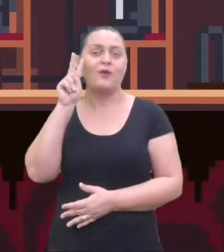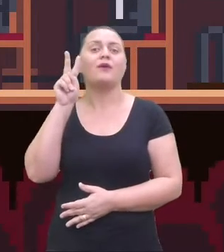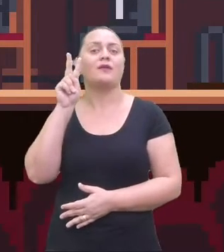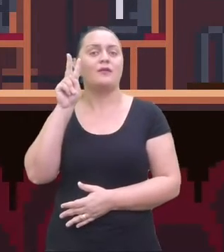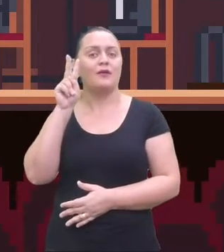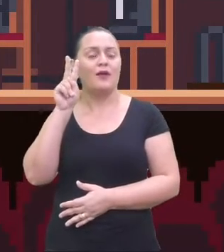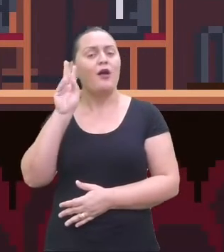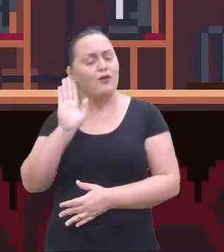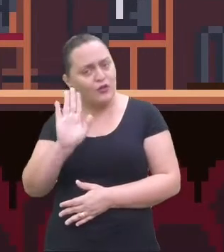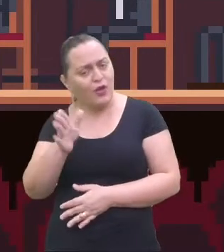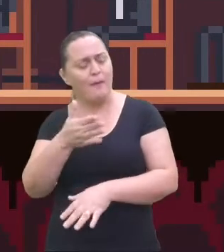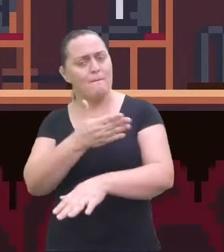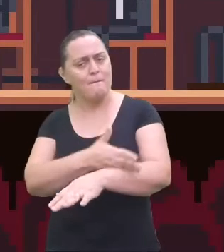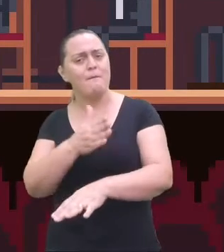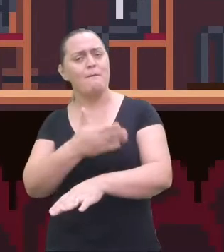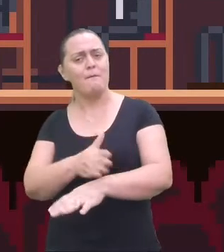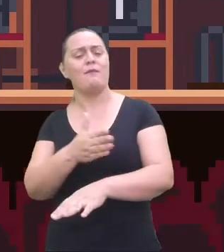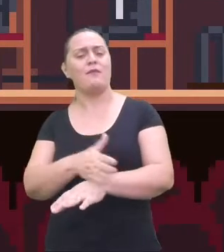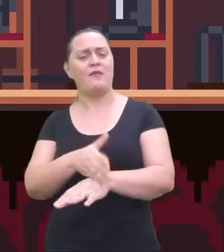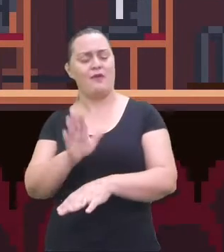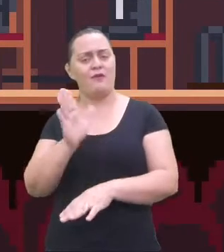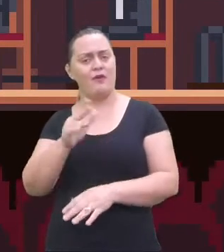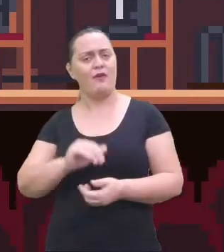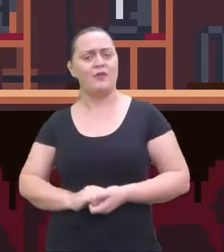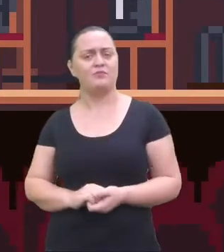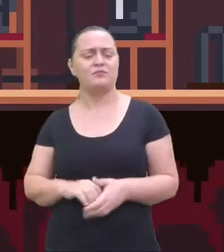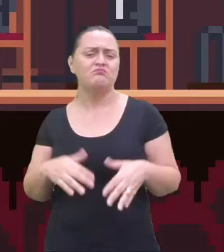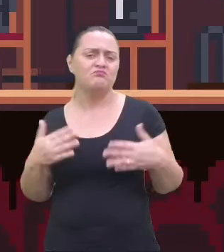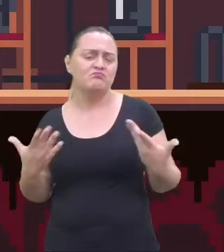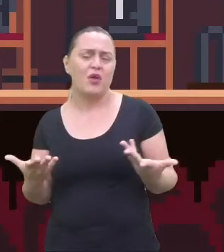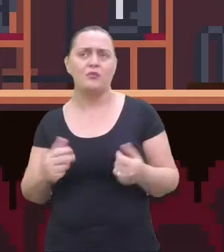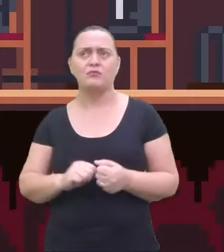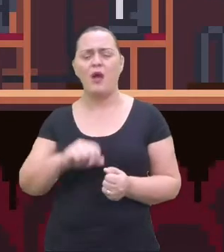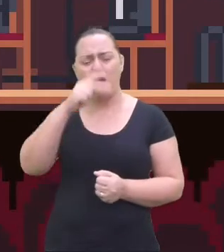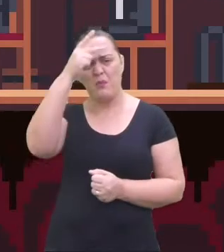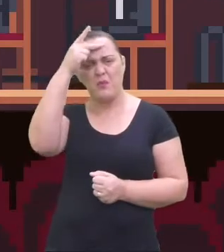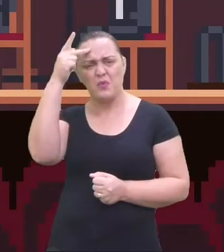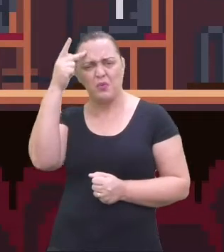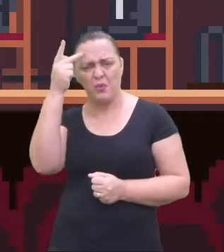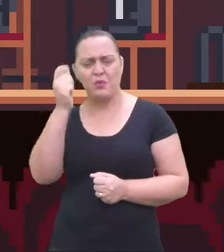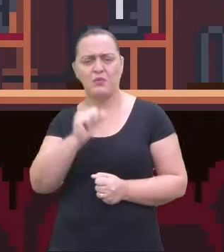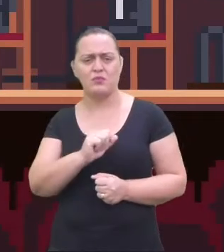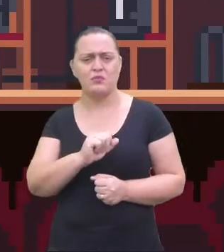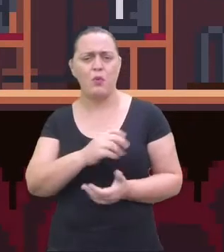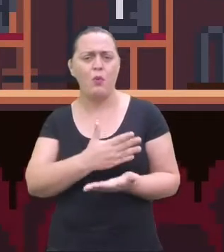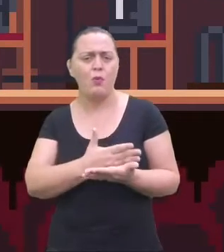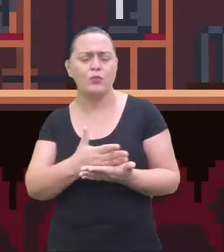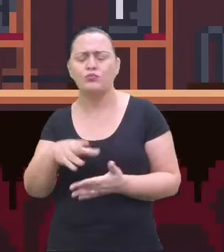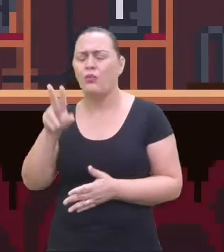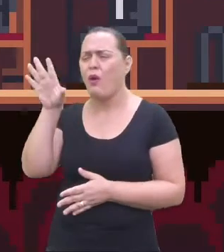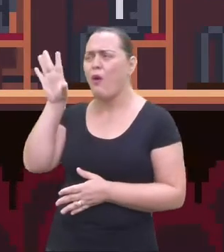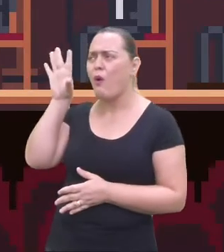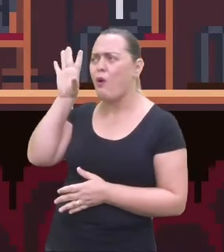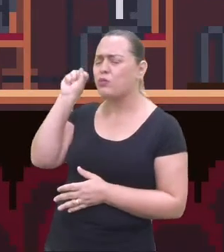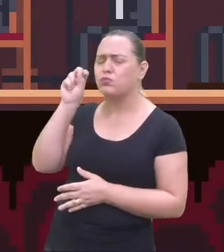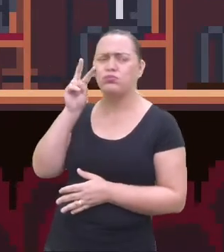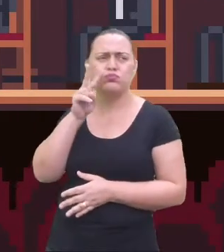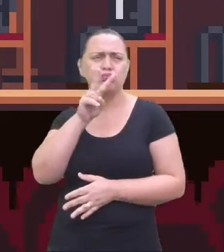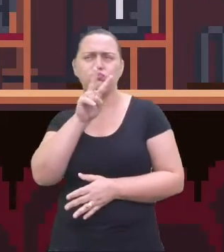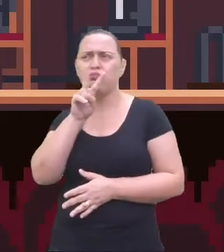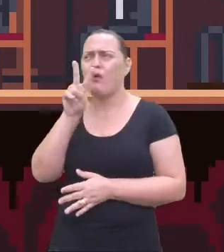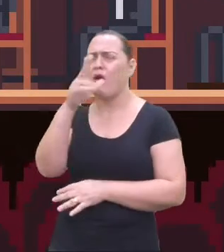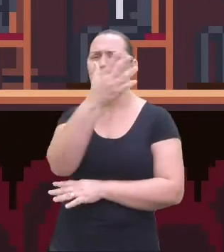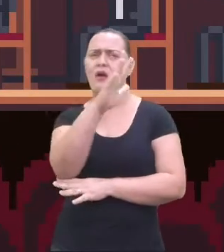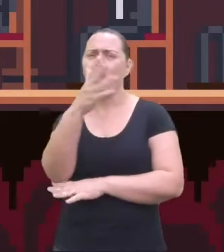os humanos, os seres humanos, começaram a ouvir o som da natureza. O homem começou a